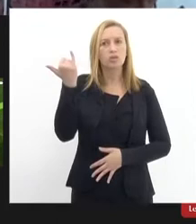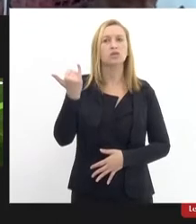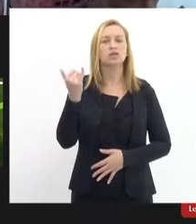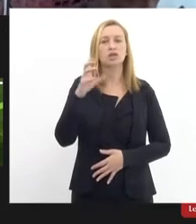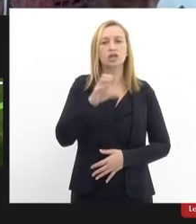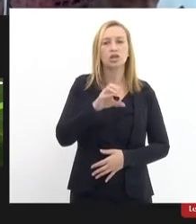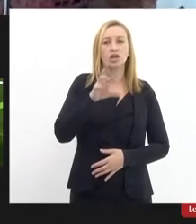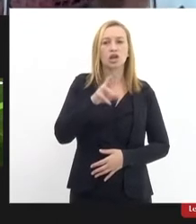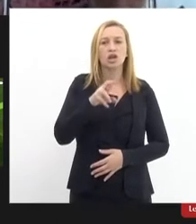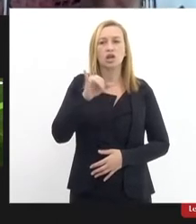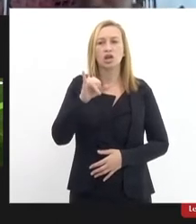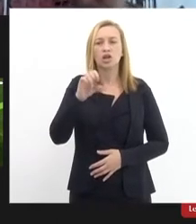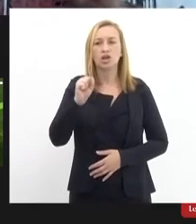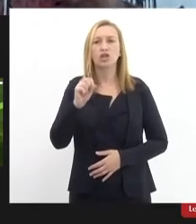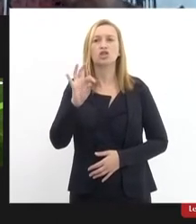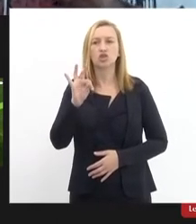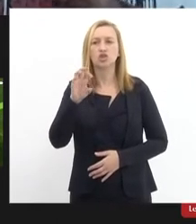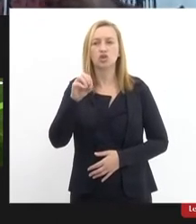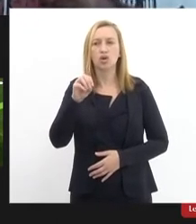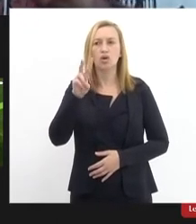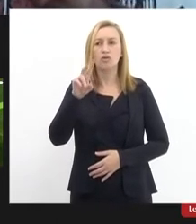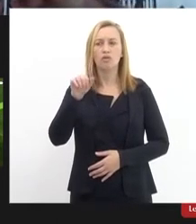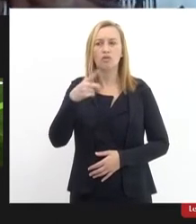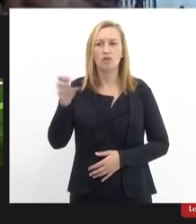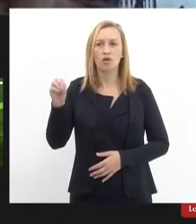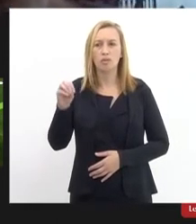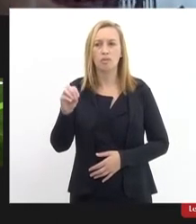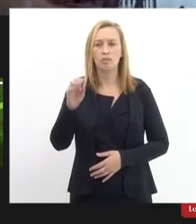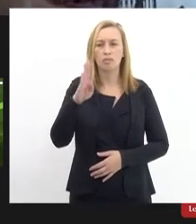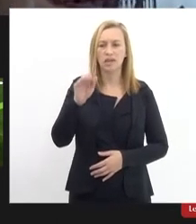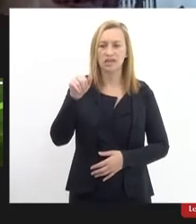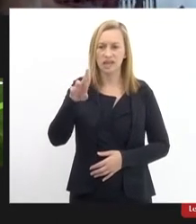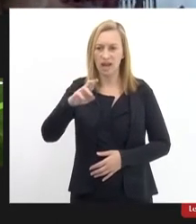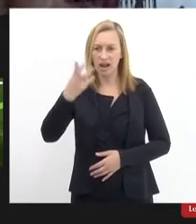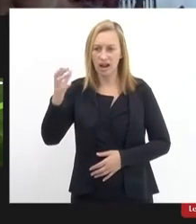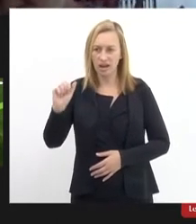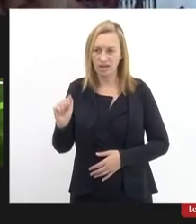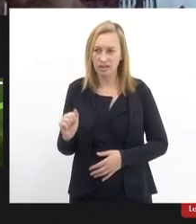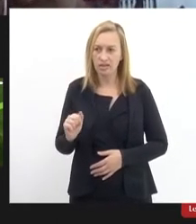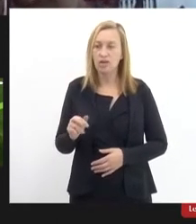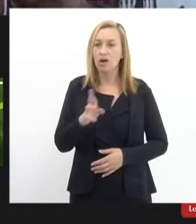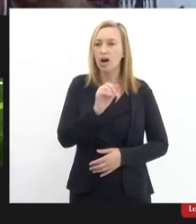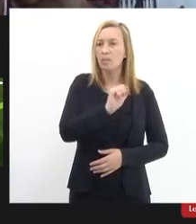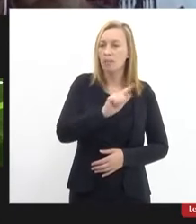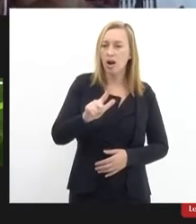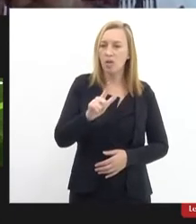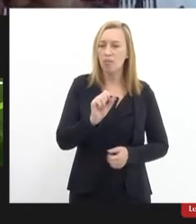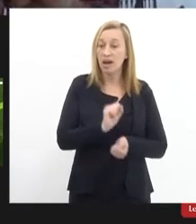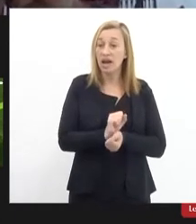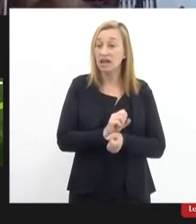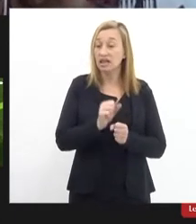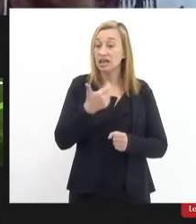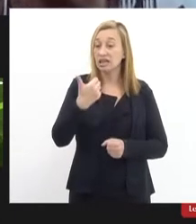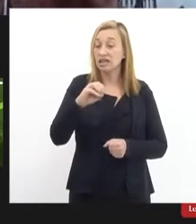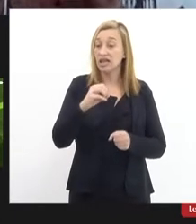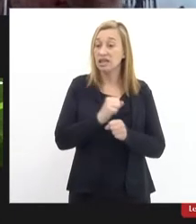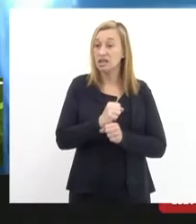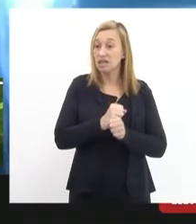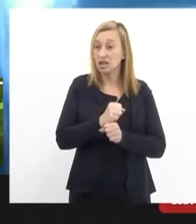Barcelos ele vai falar ele é do Largo das Neves a mal que não funciona há 10 anos mas dentro da